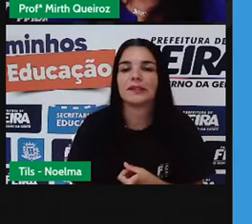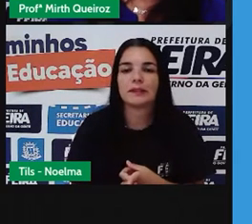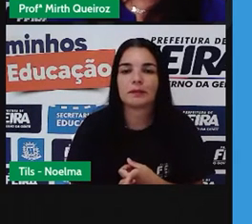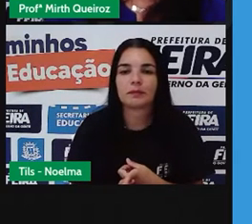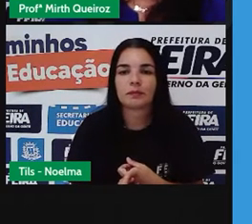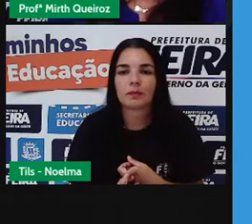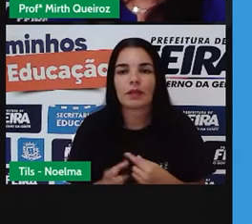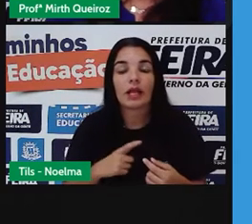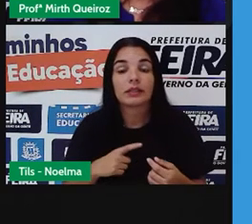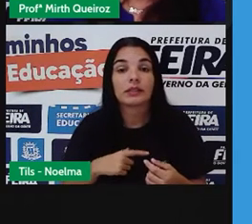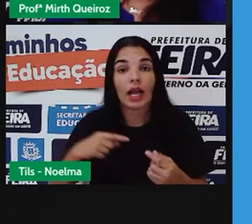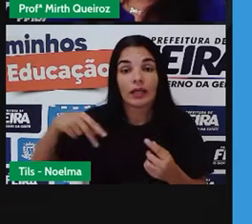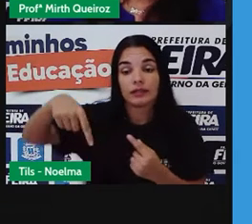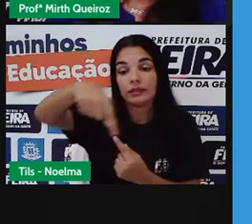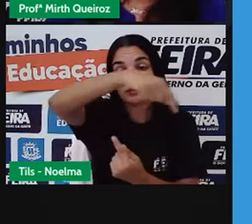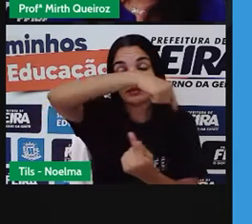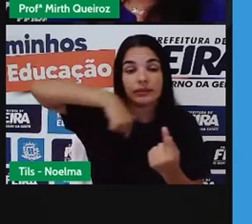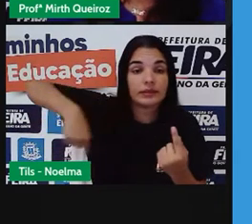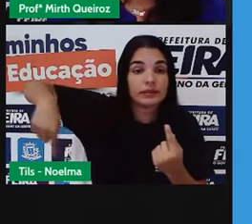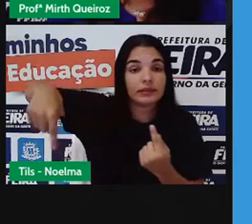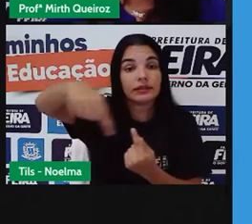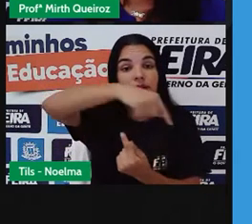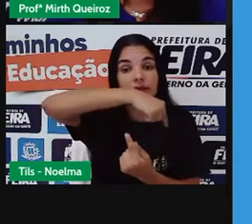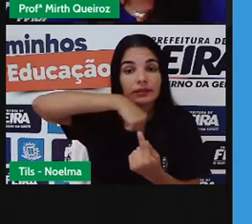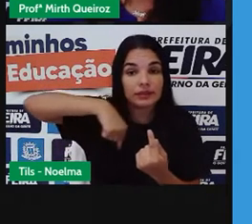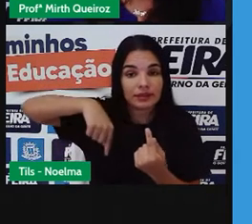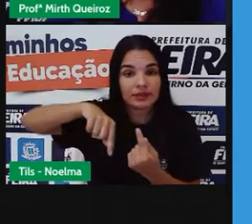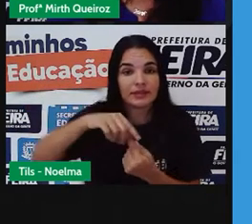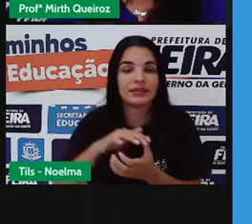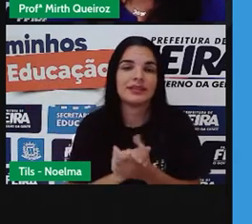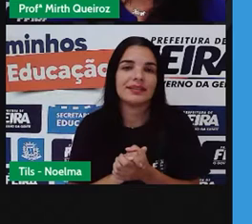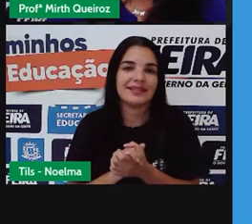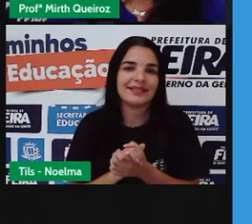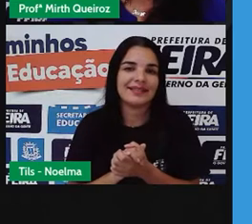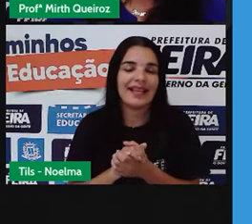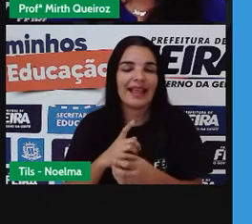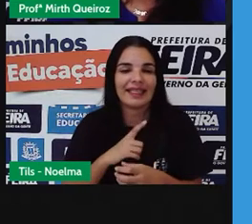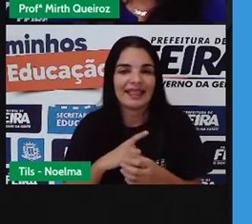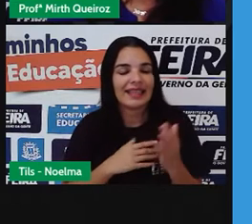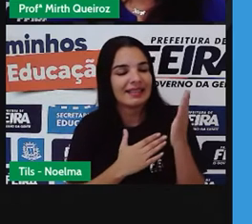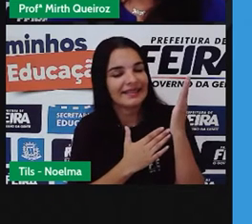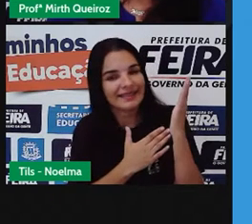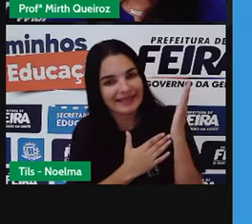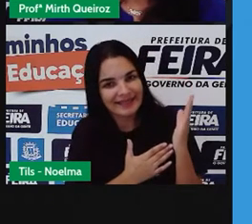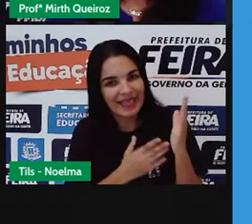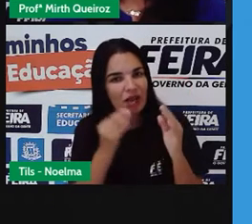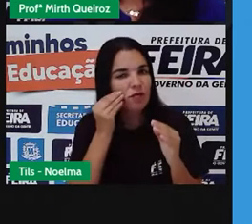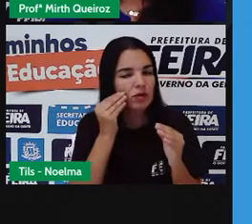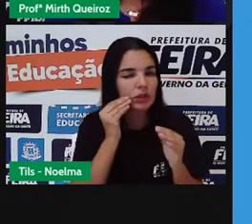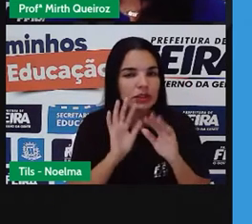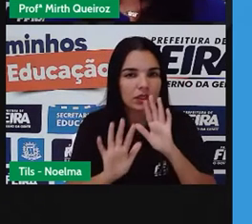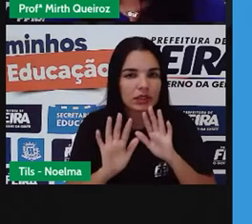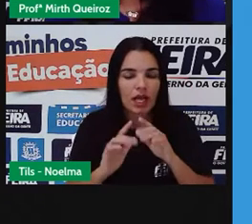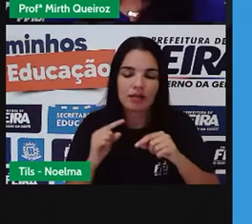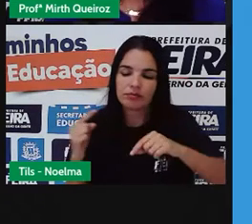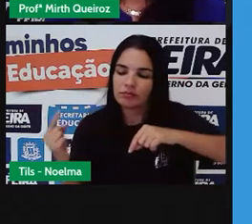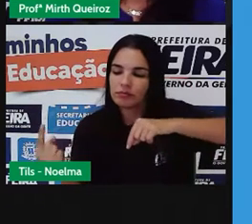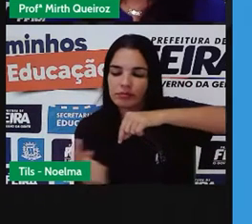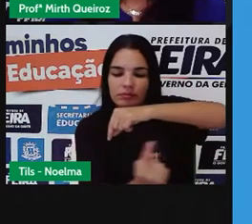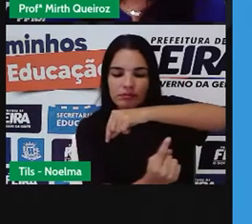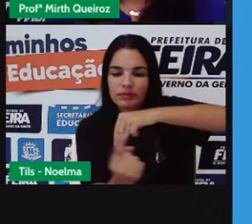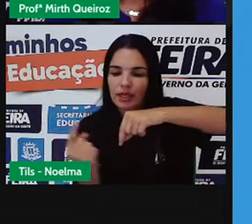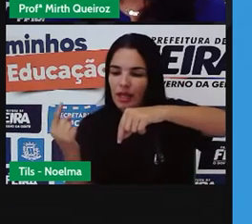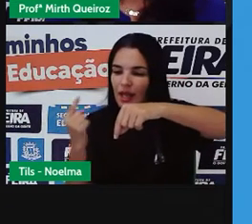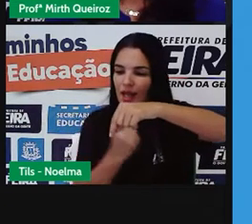música. E tem a tradicional Ciranda, Cirandinha. Ciranda, Cirandinha, vamos todos cirandar.